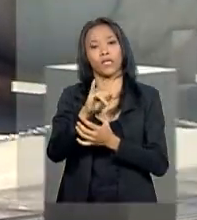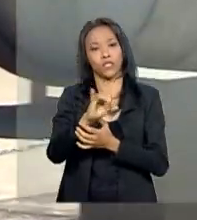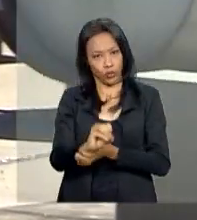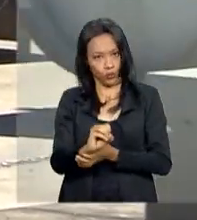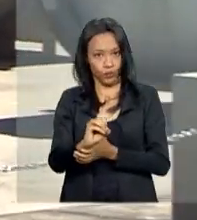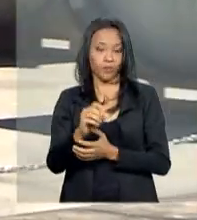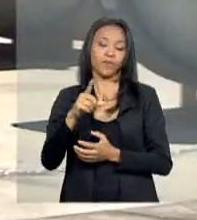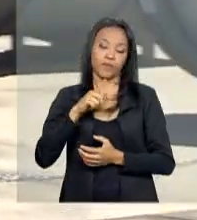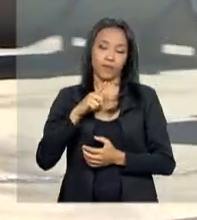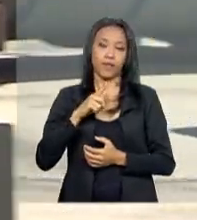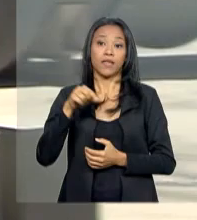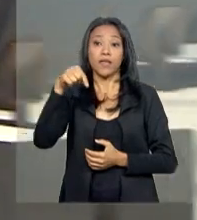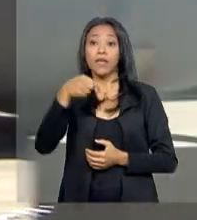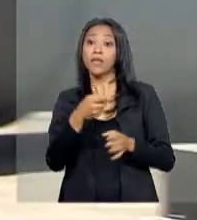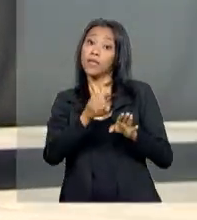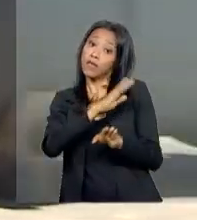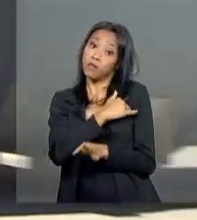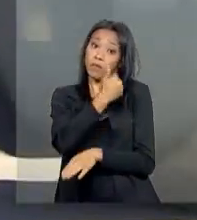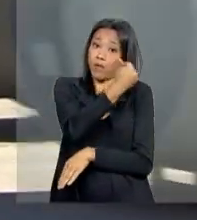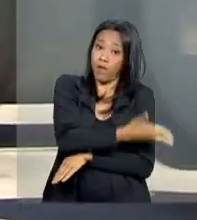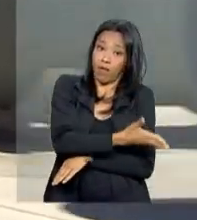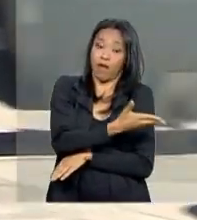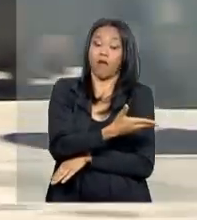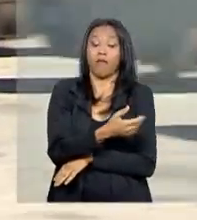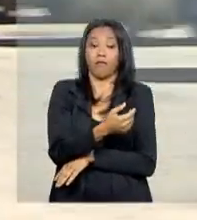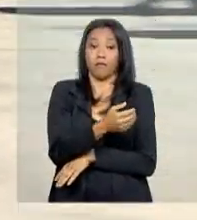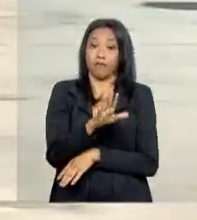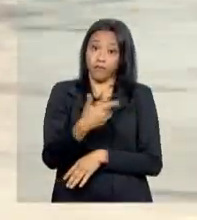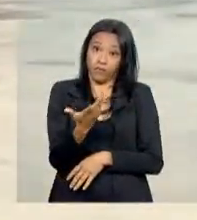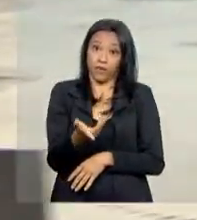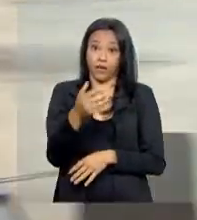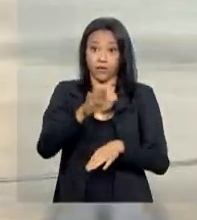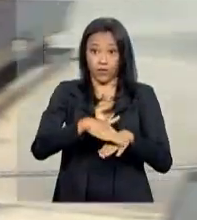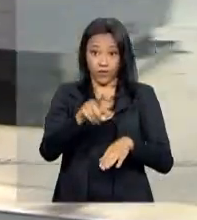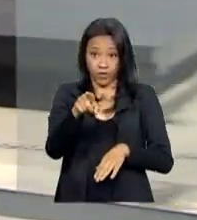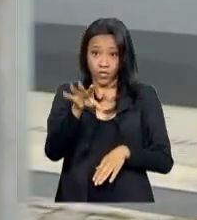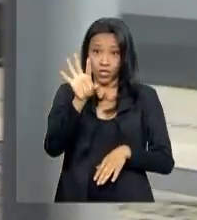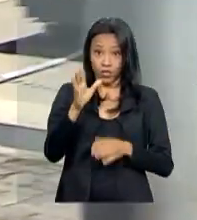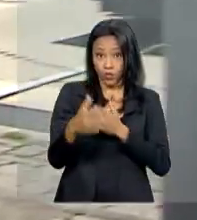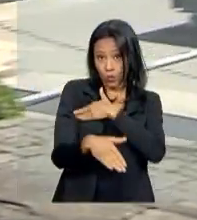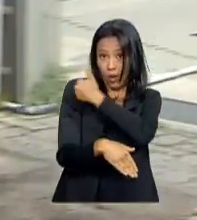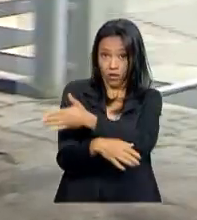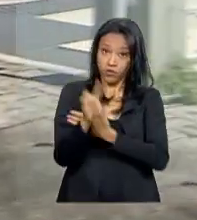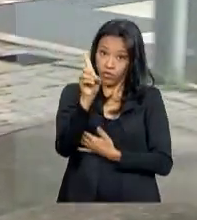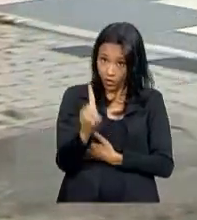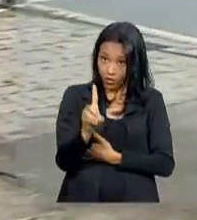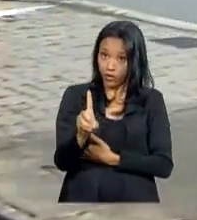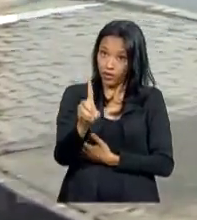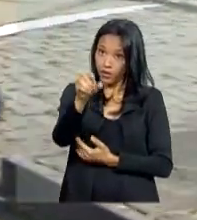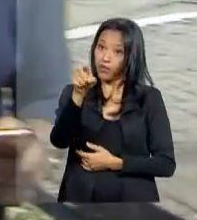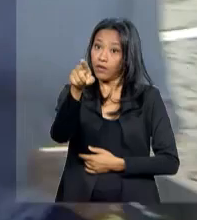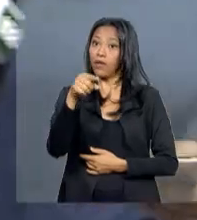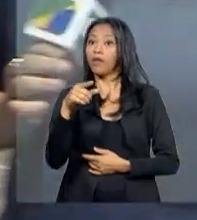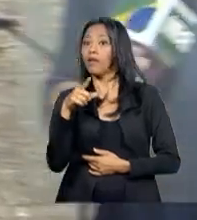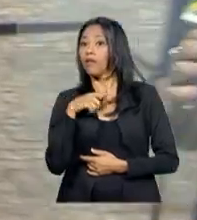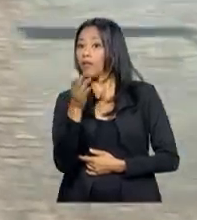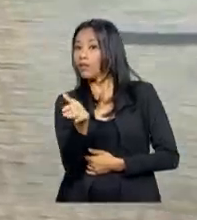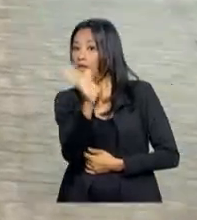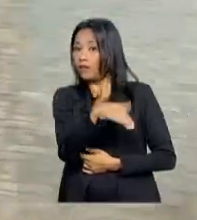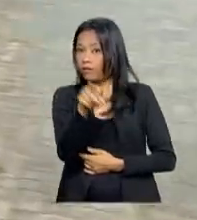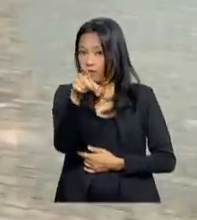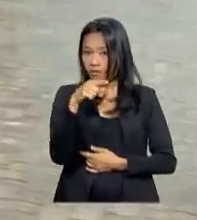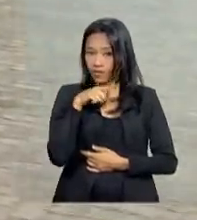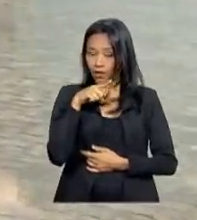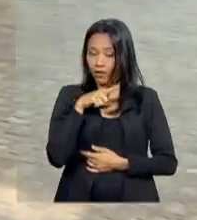enriquecimento. E aqui do meu lado direito estão os cilindros já contendo o urânio